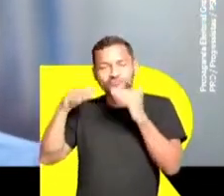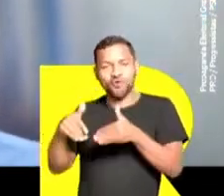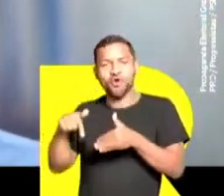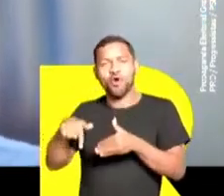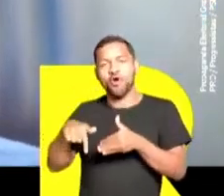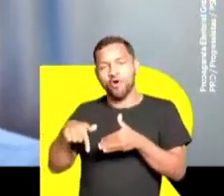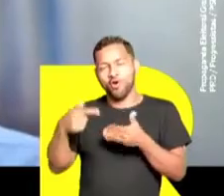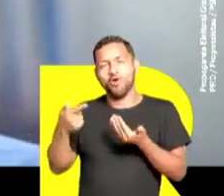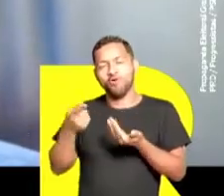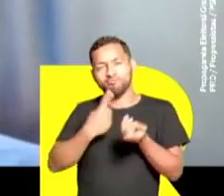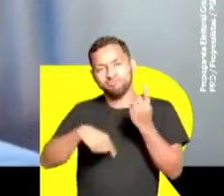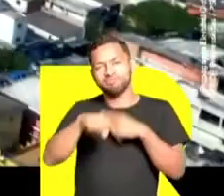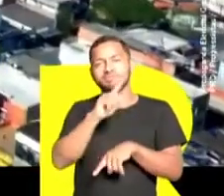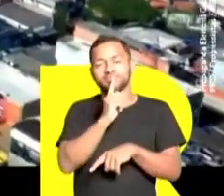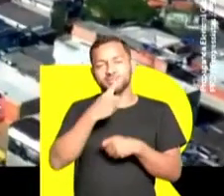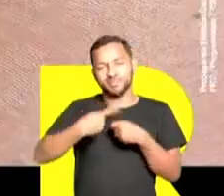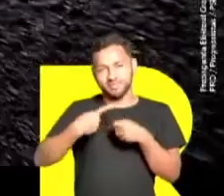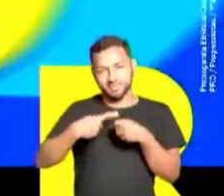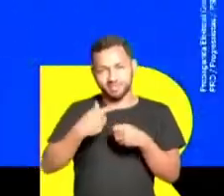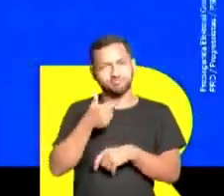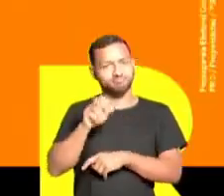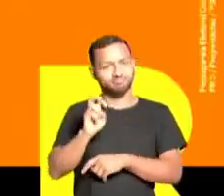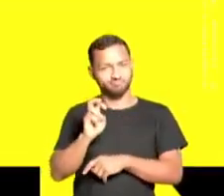para testar política pública portanto de facidade.